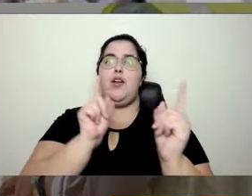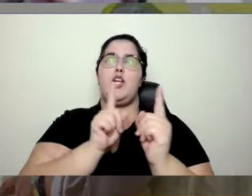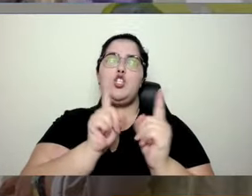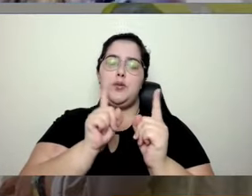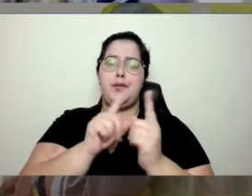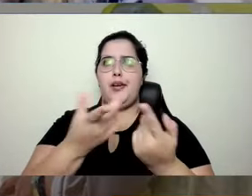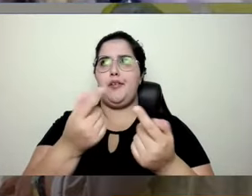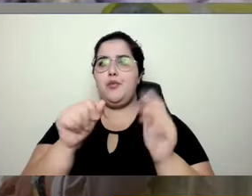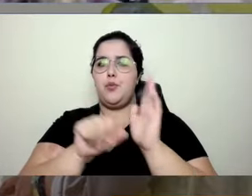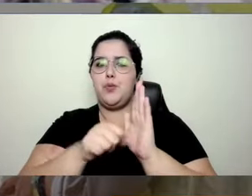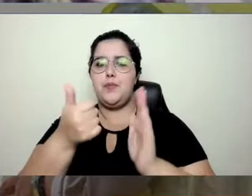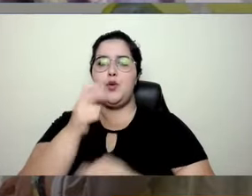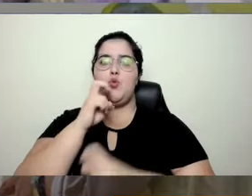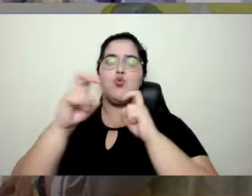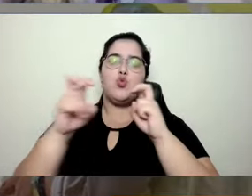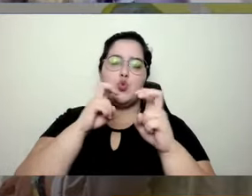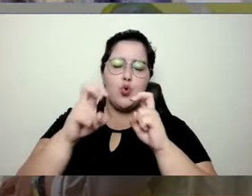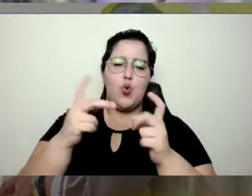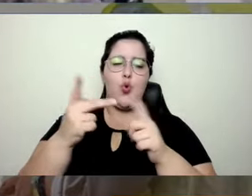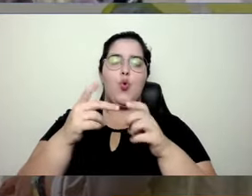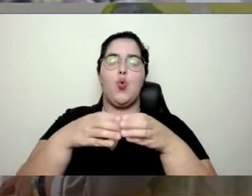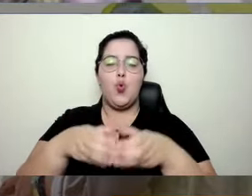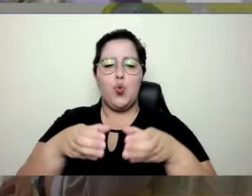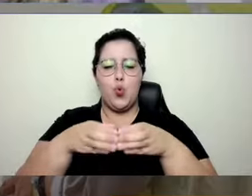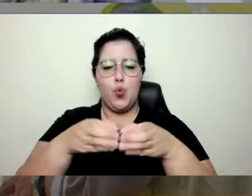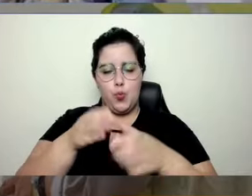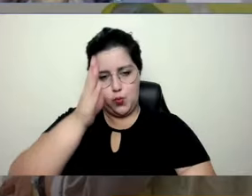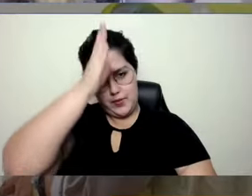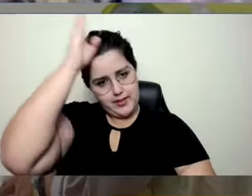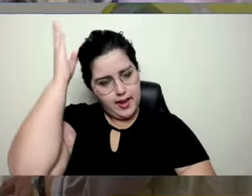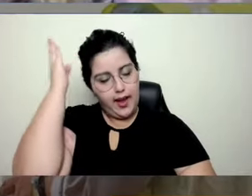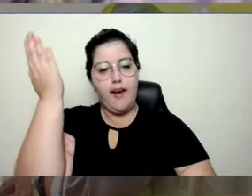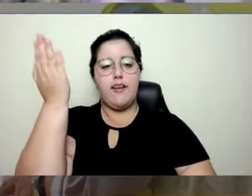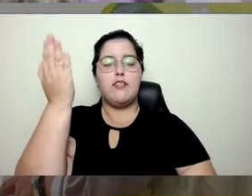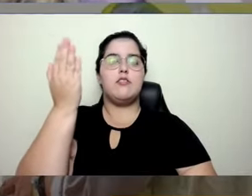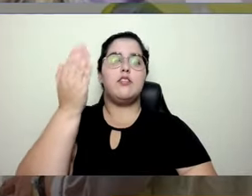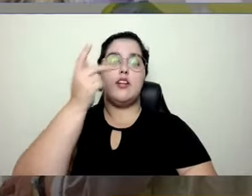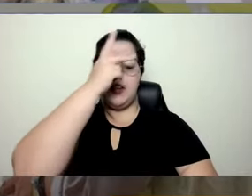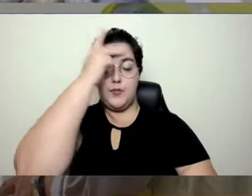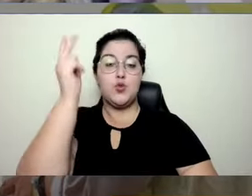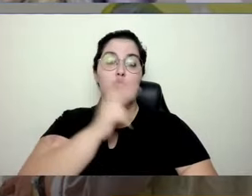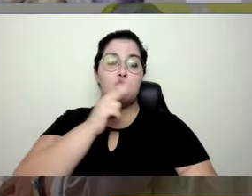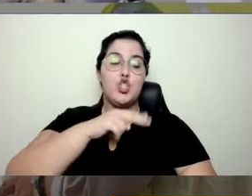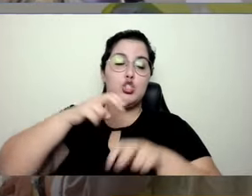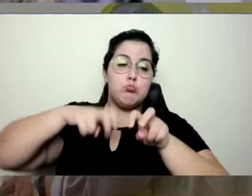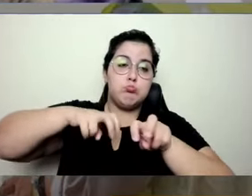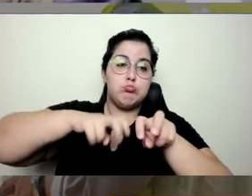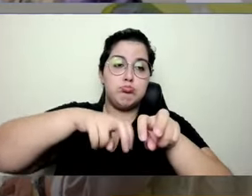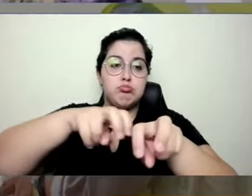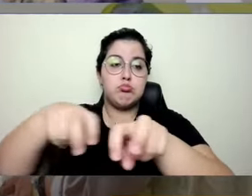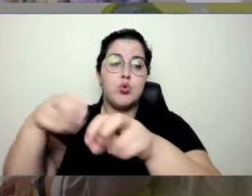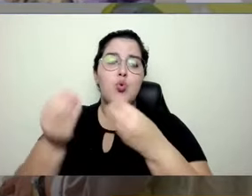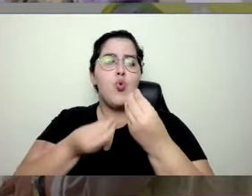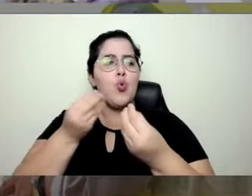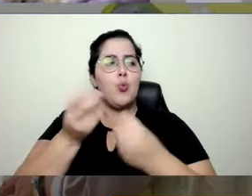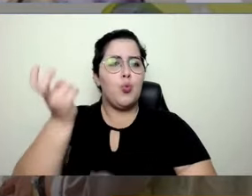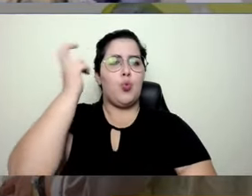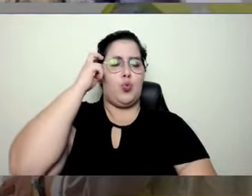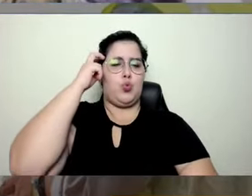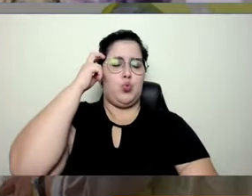socorros, a brigada, a evacuação, a sinalização, como que a gente traz isso de cultura?